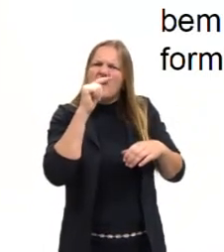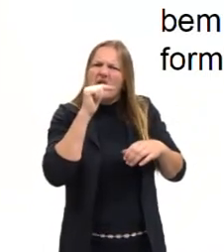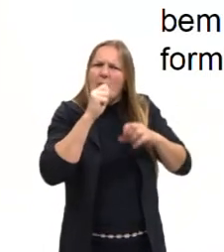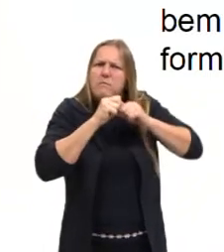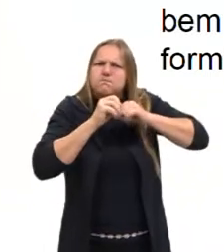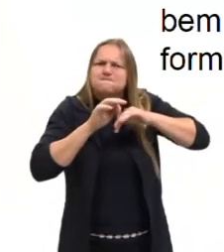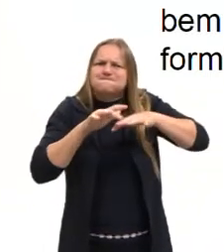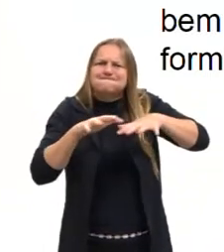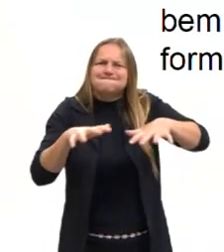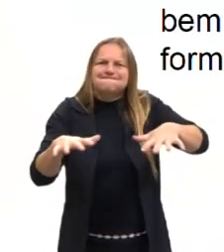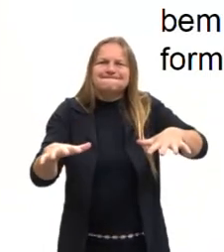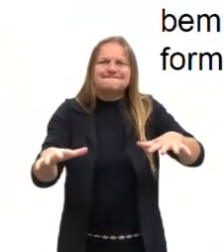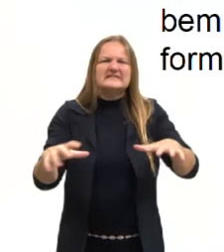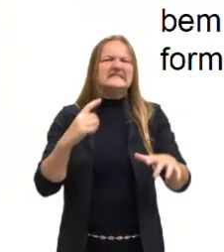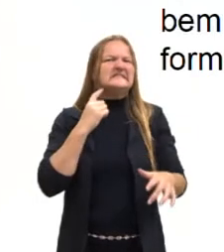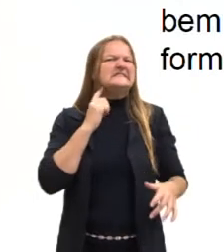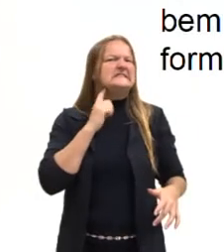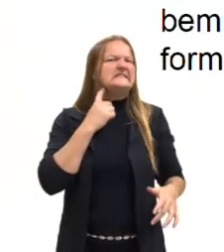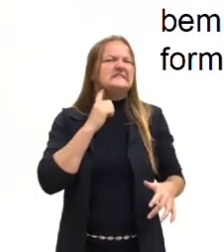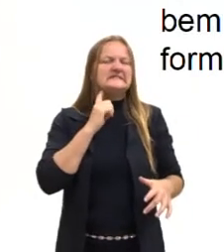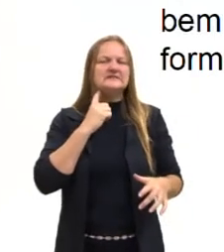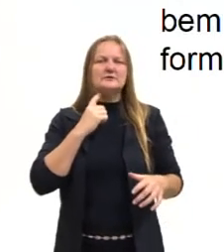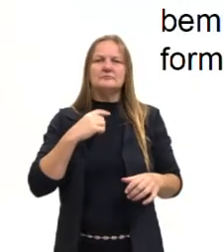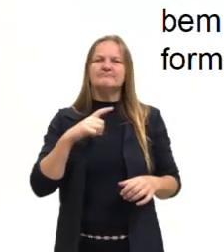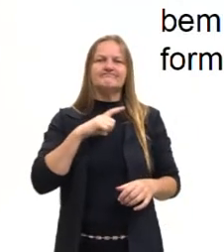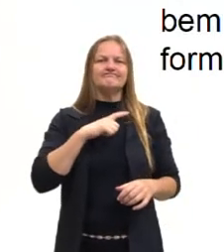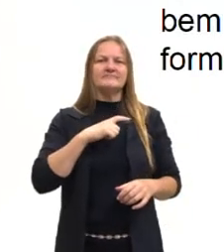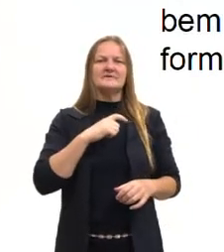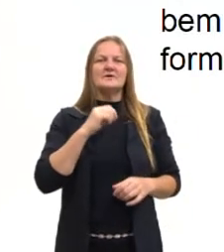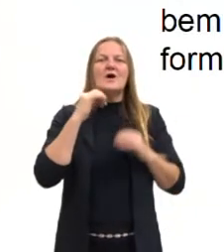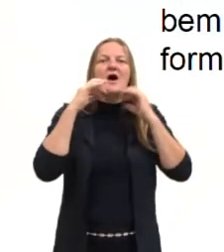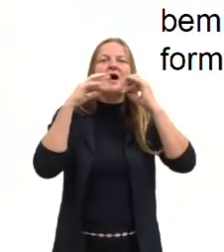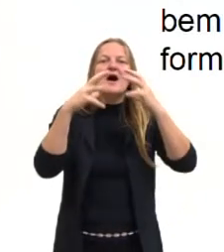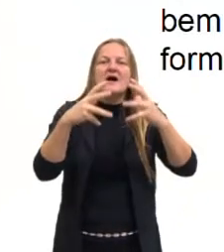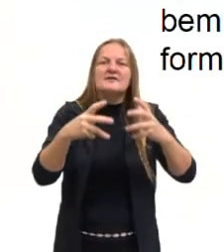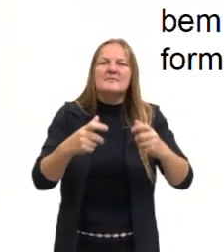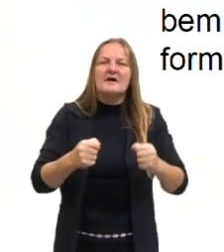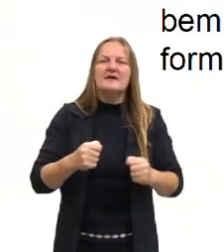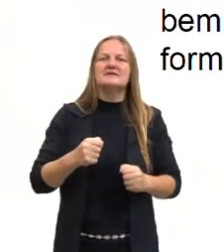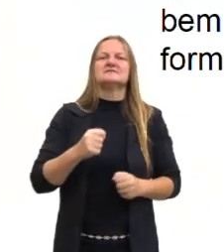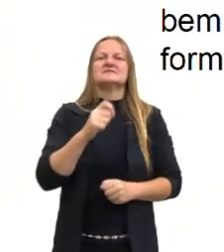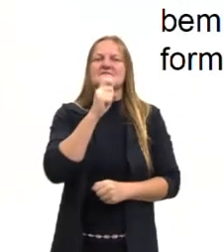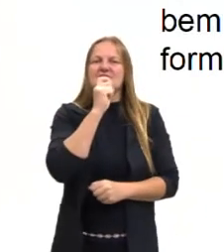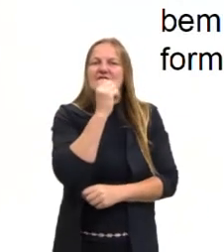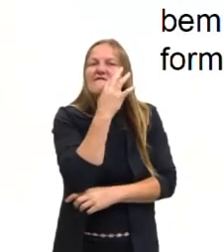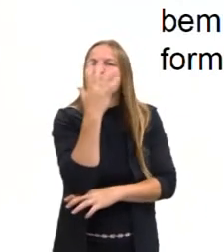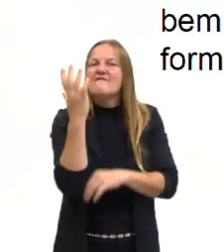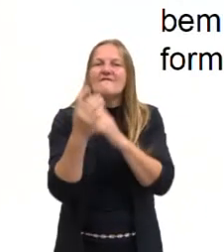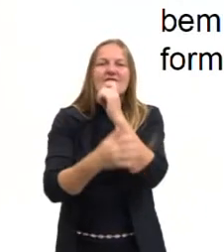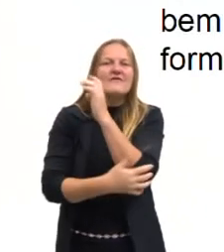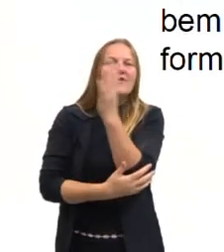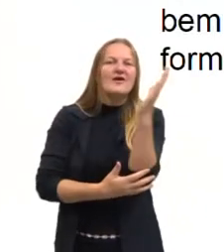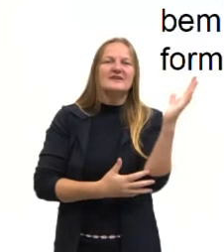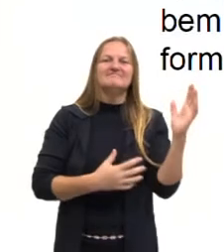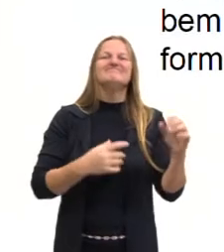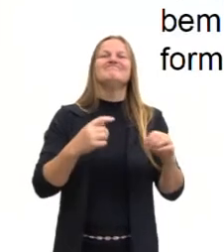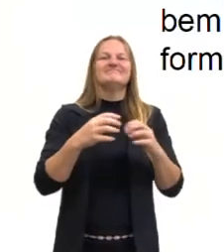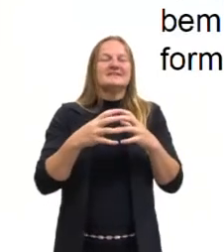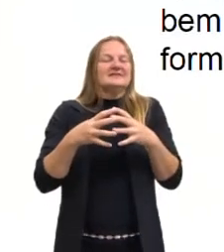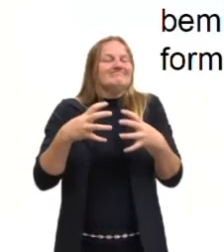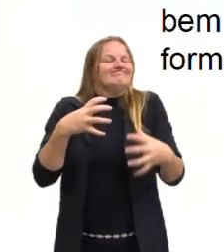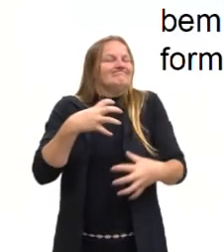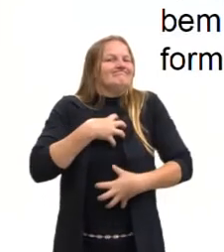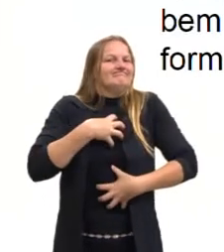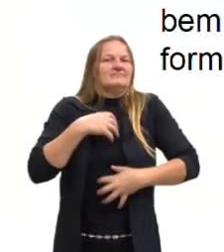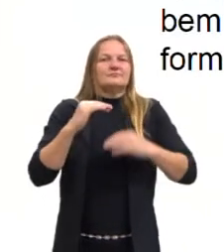Além de afetar a fauna e a flora, o acidente abalou o